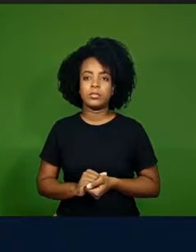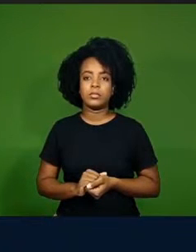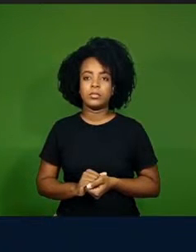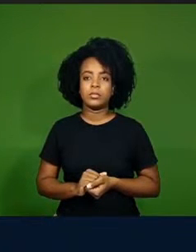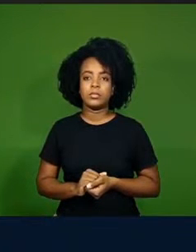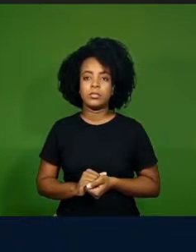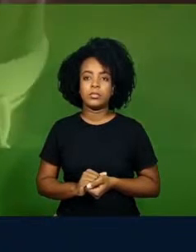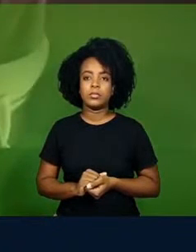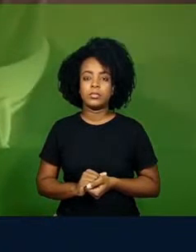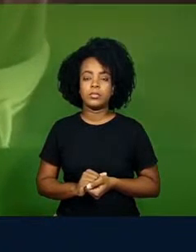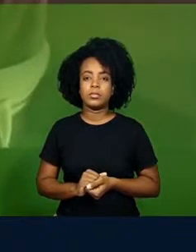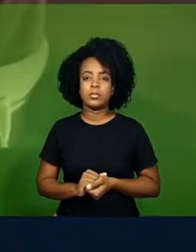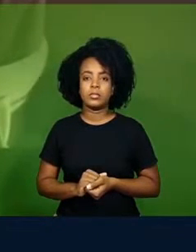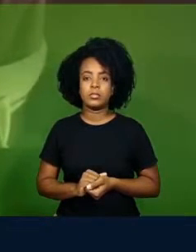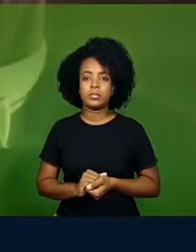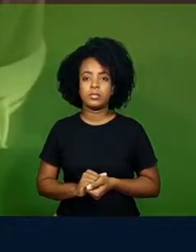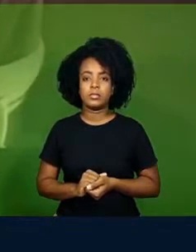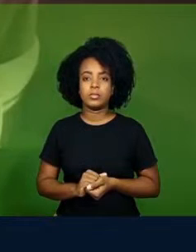memórias.